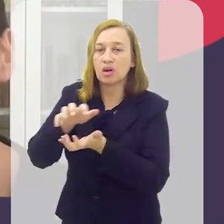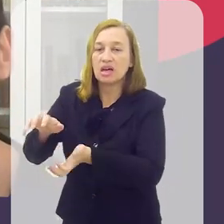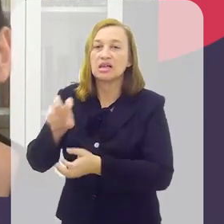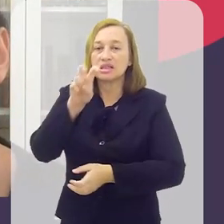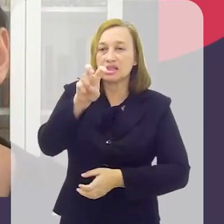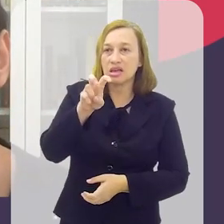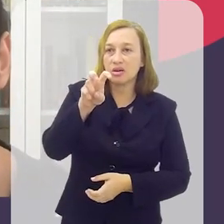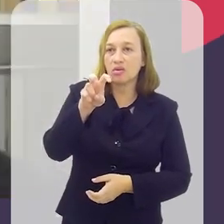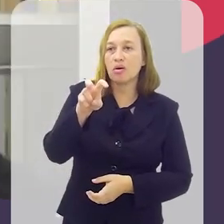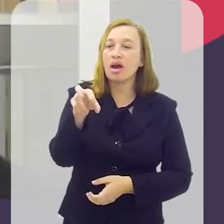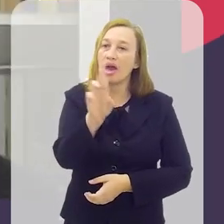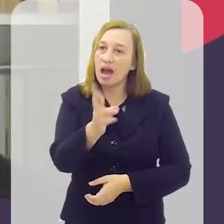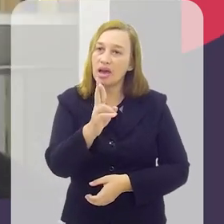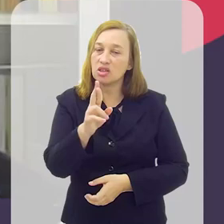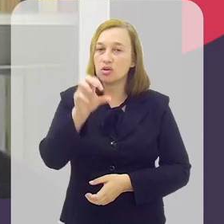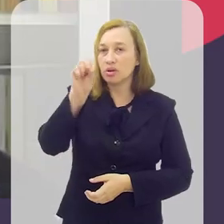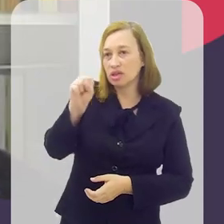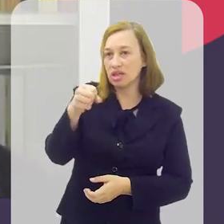,83,